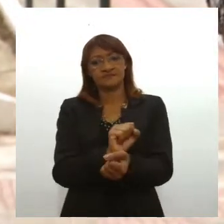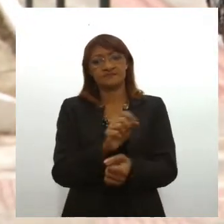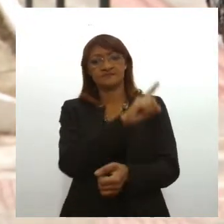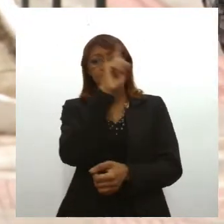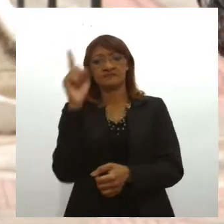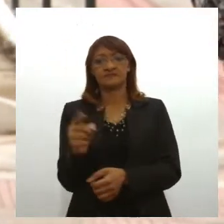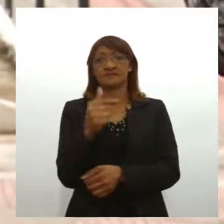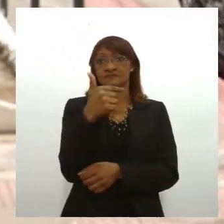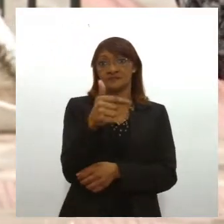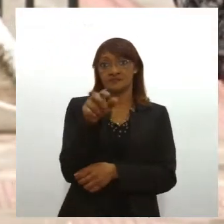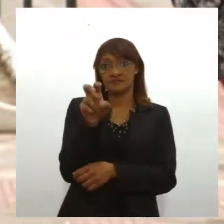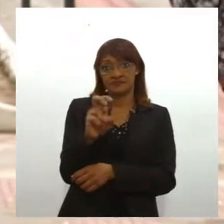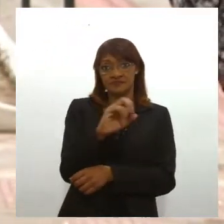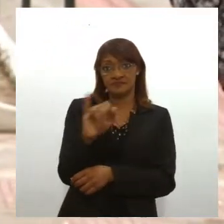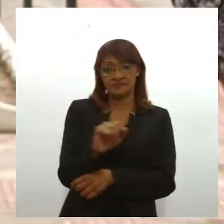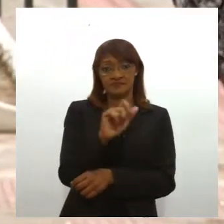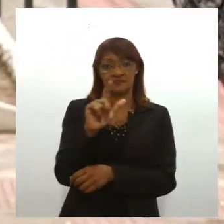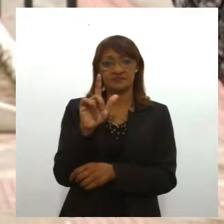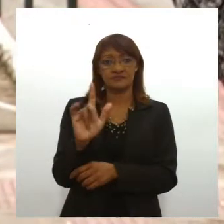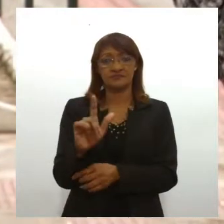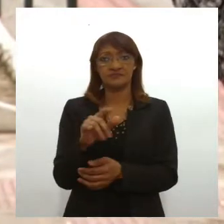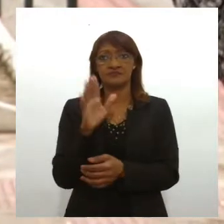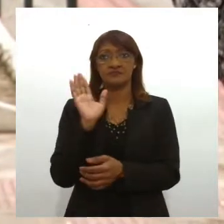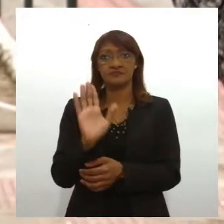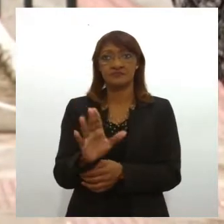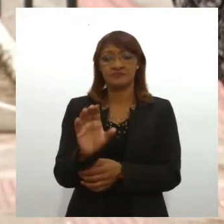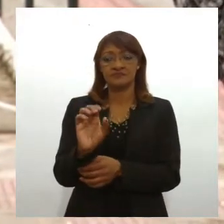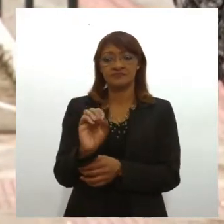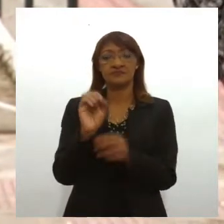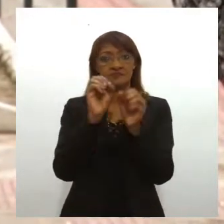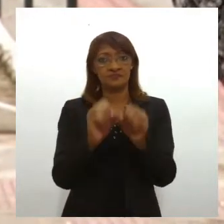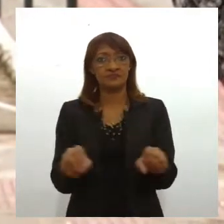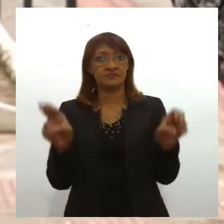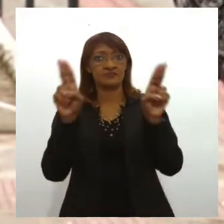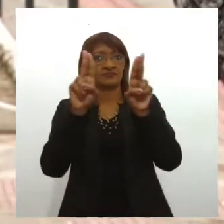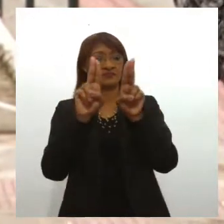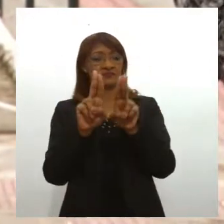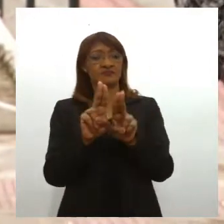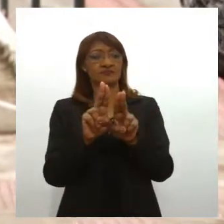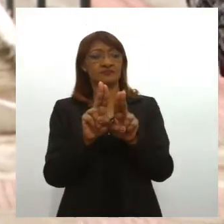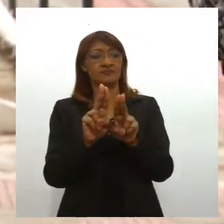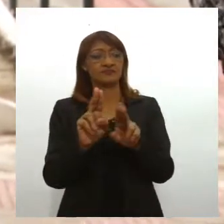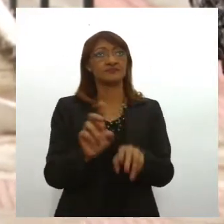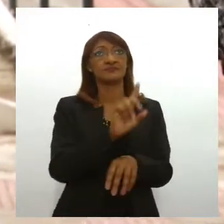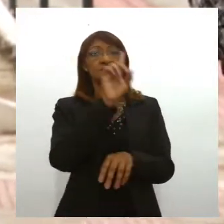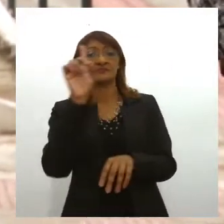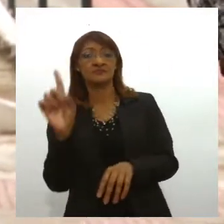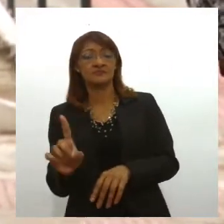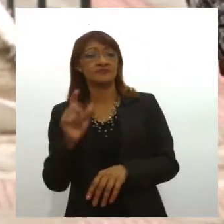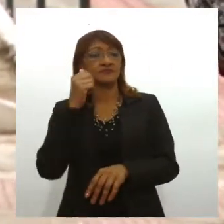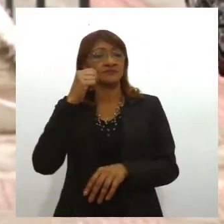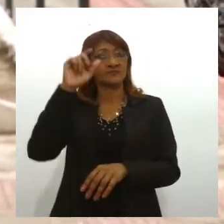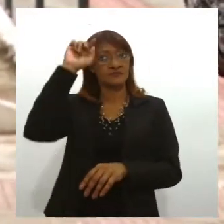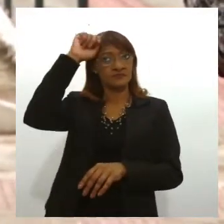julho, ele foi escolhido pela ONU para ser o dia da mulher negra caribenha e latino-americana. E